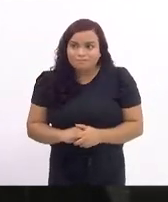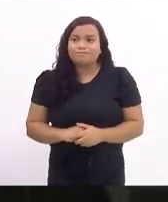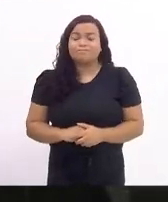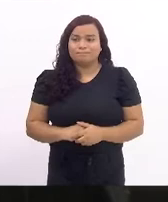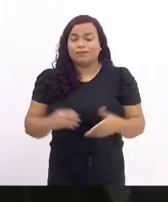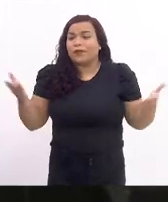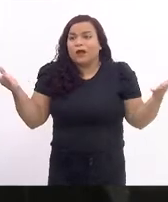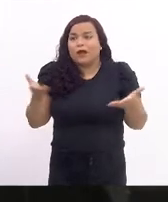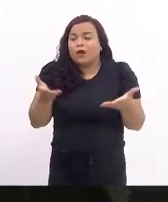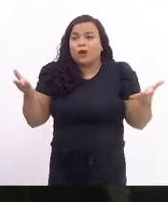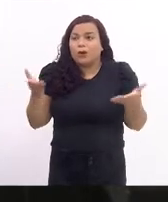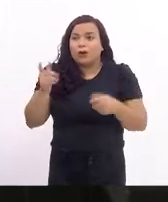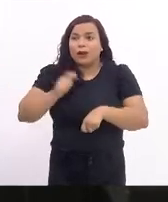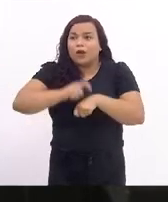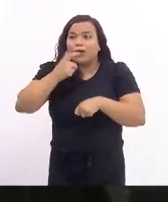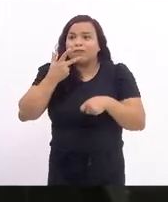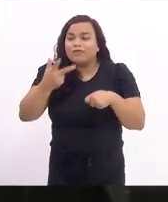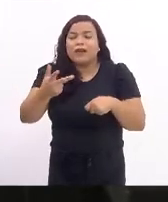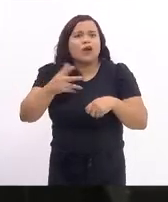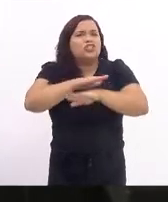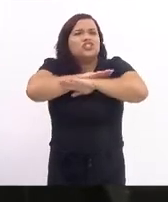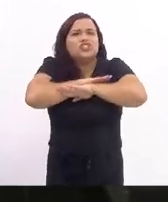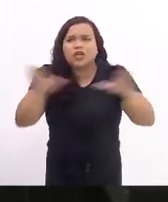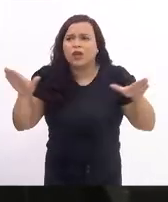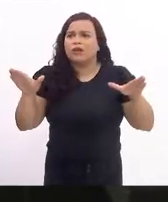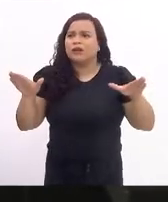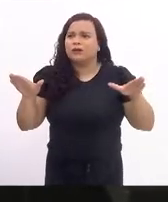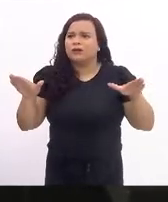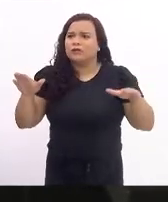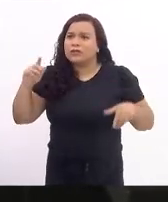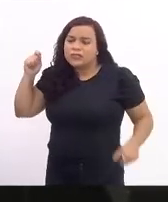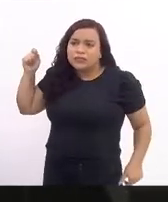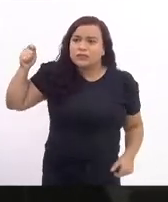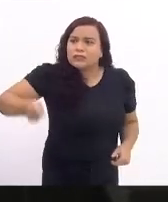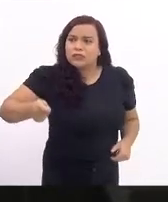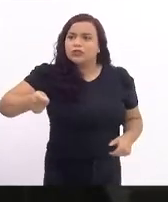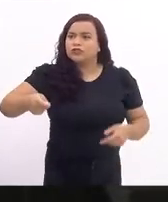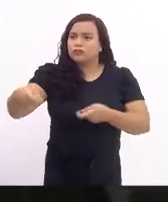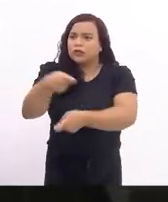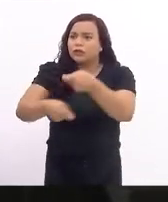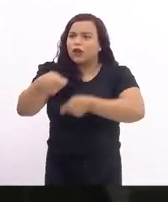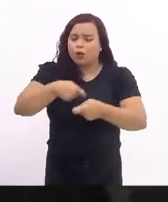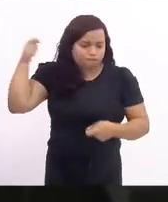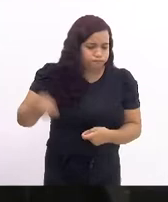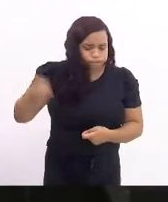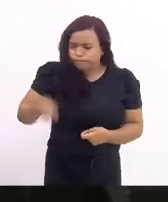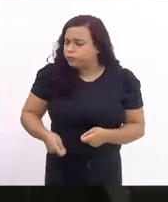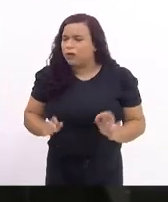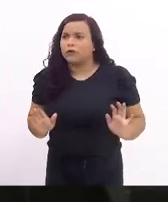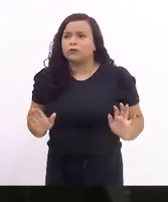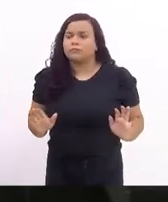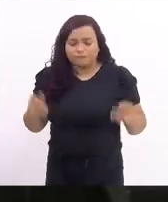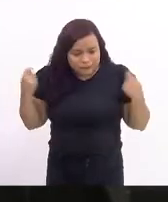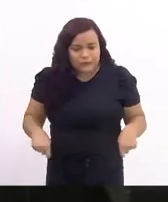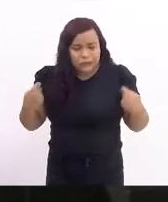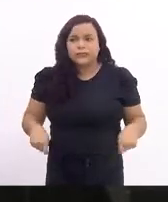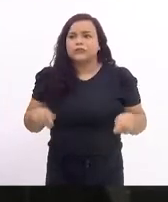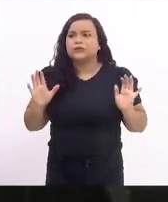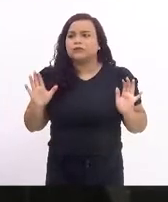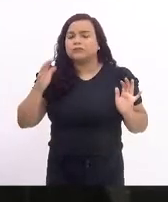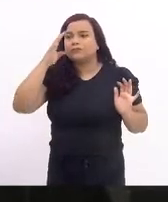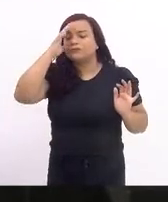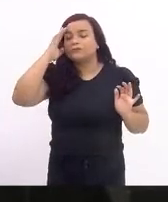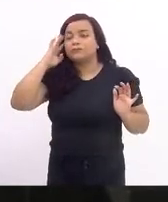de dizer não, de dizer basta, exigir uma mesa de negociação. Isso tem que ter